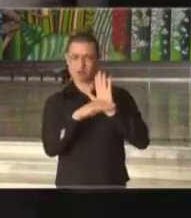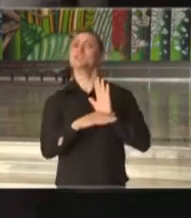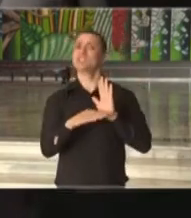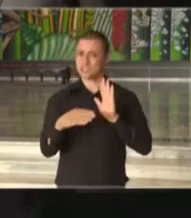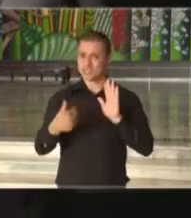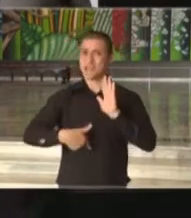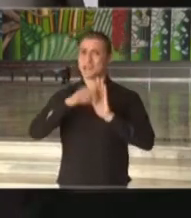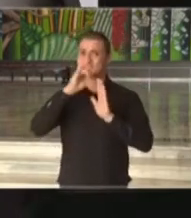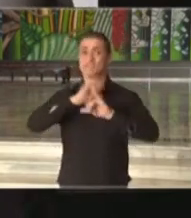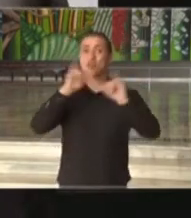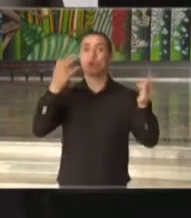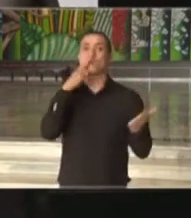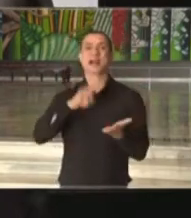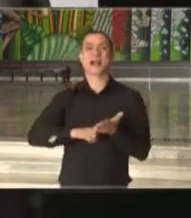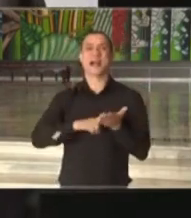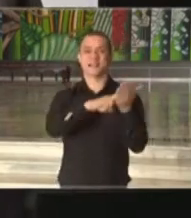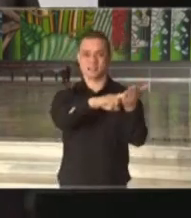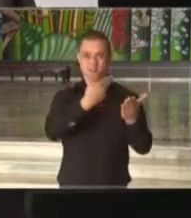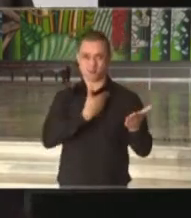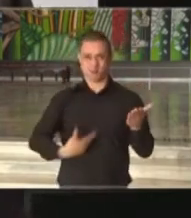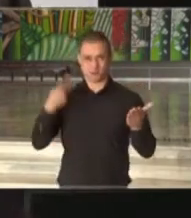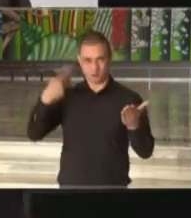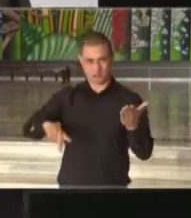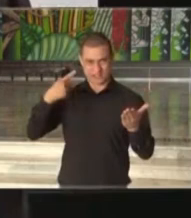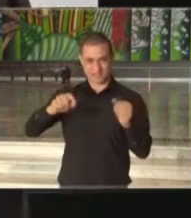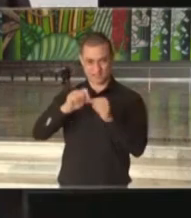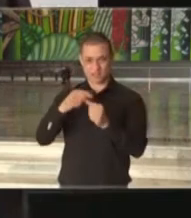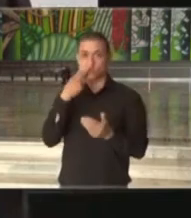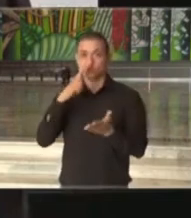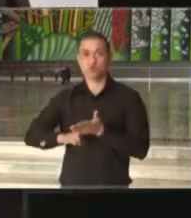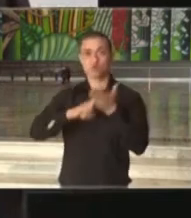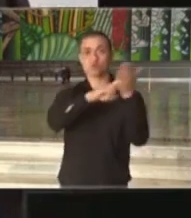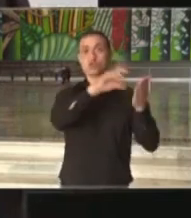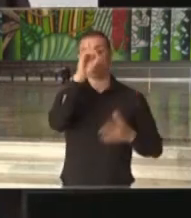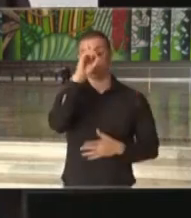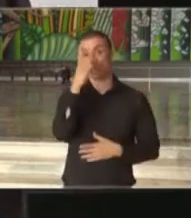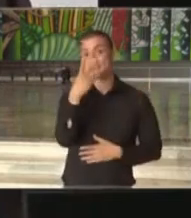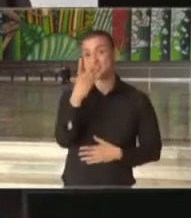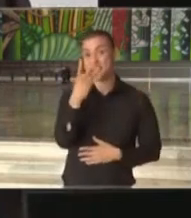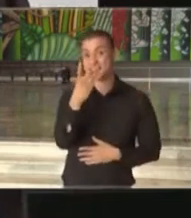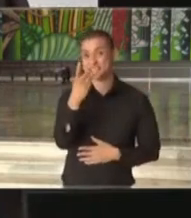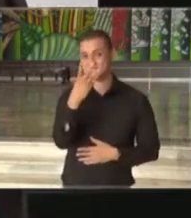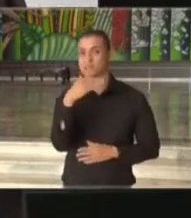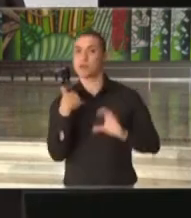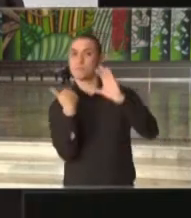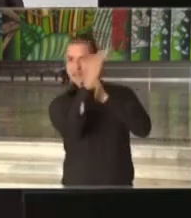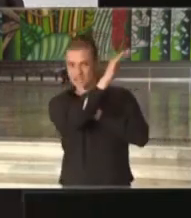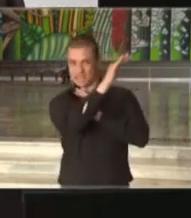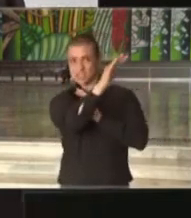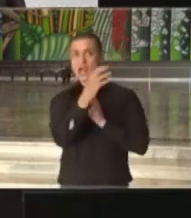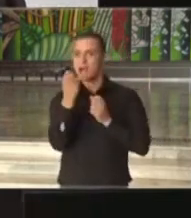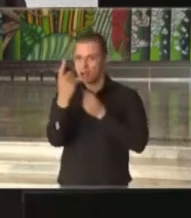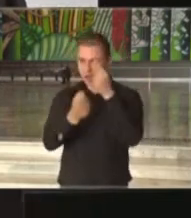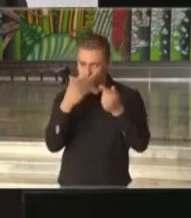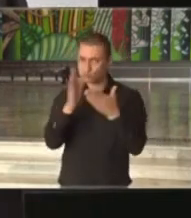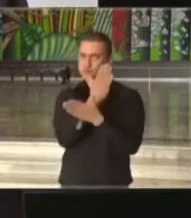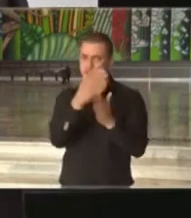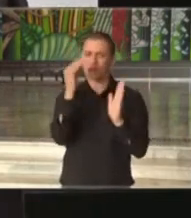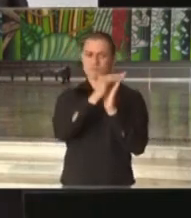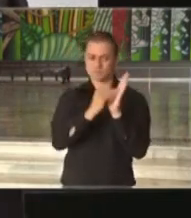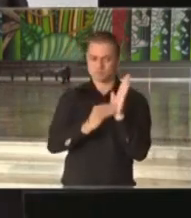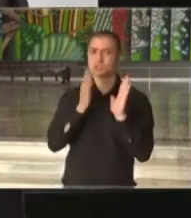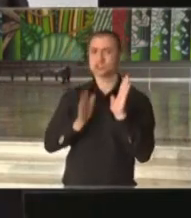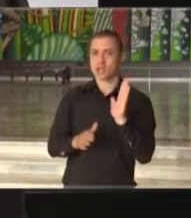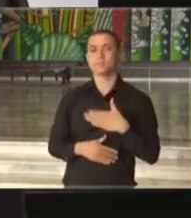expressas na carta dos governadores, encaminhada no último dia 13 para o presidente da República.